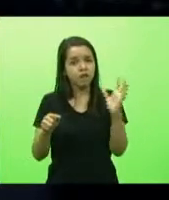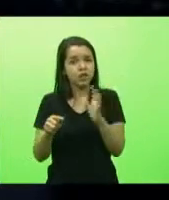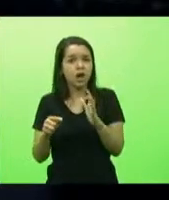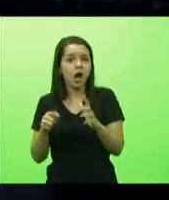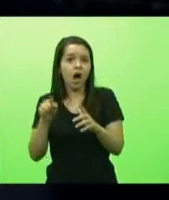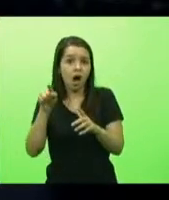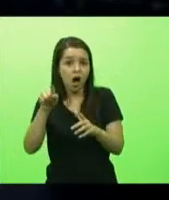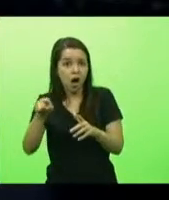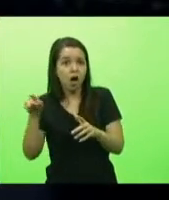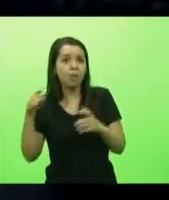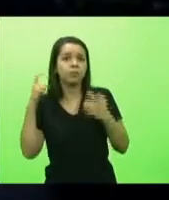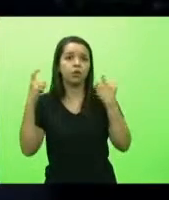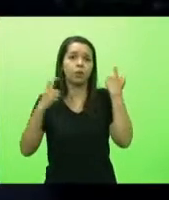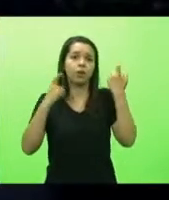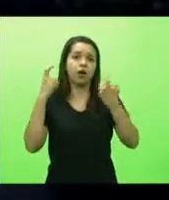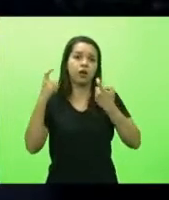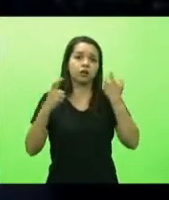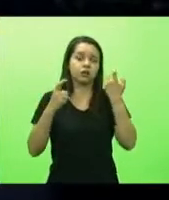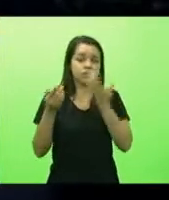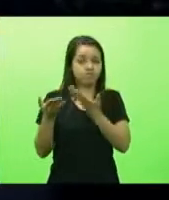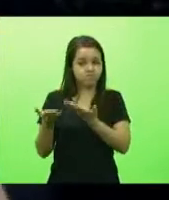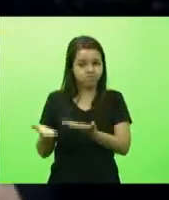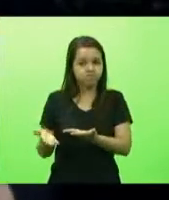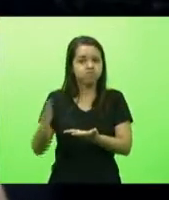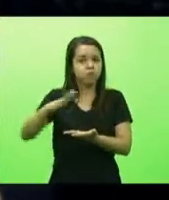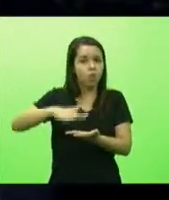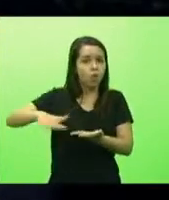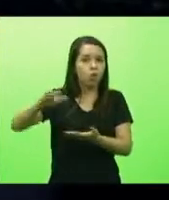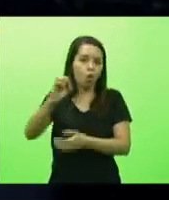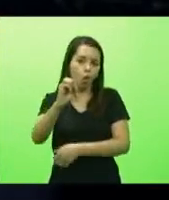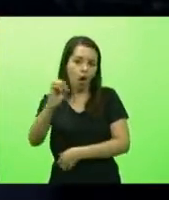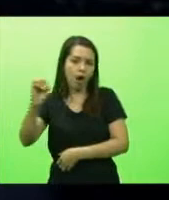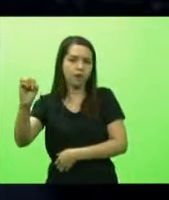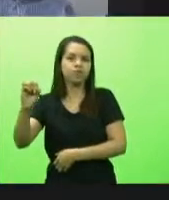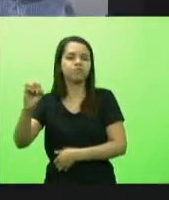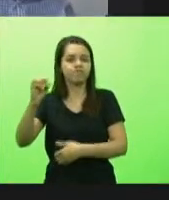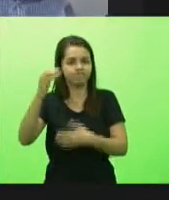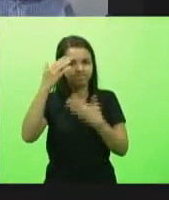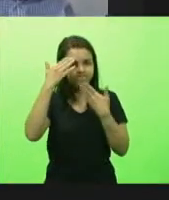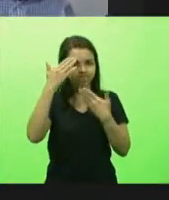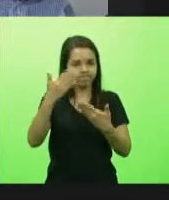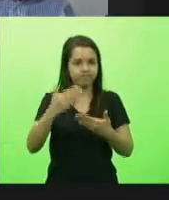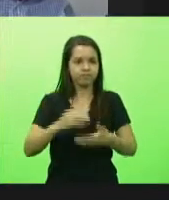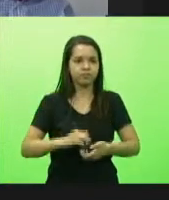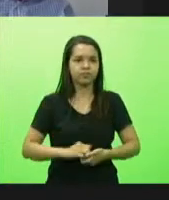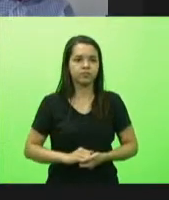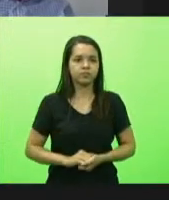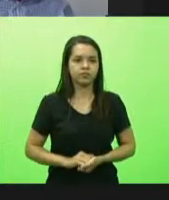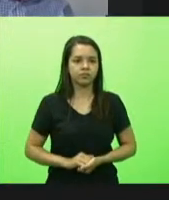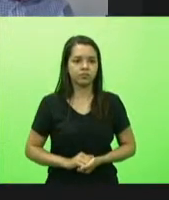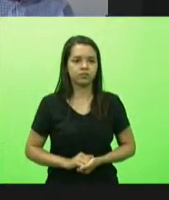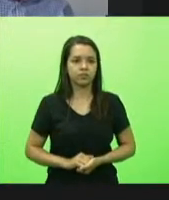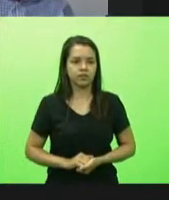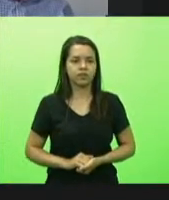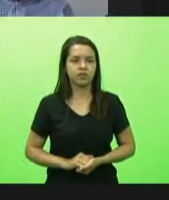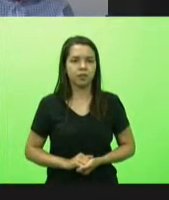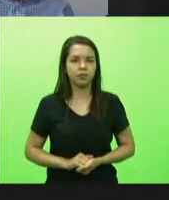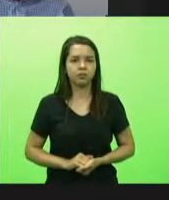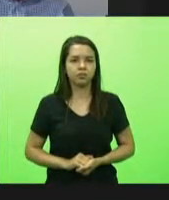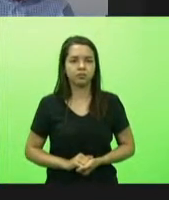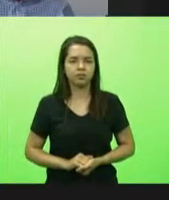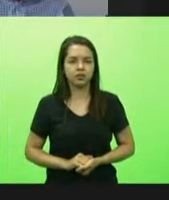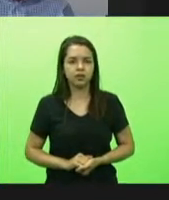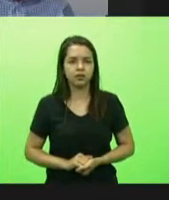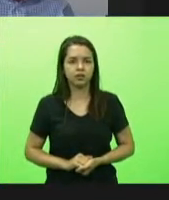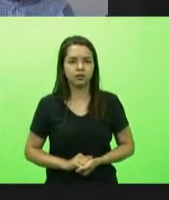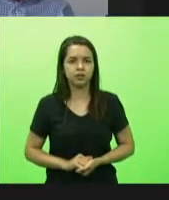que está acontecendo em Chapecó e no Oeste como um todo é isso obrigada com a palavra o secretário